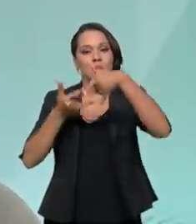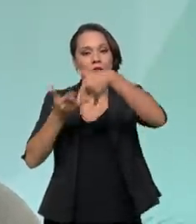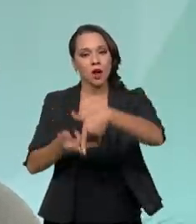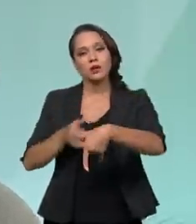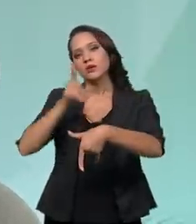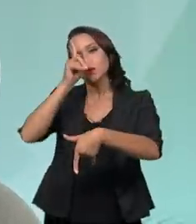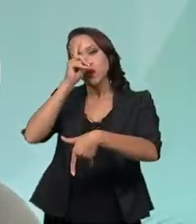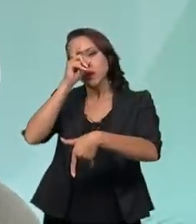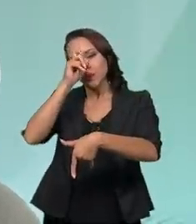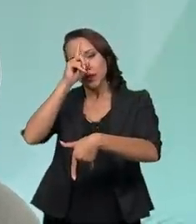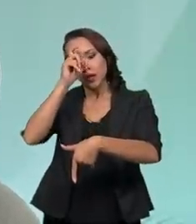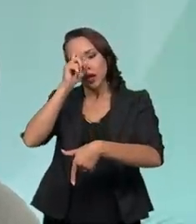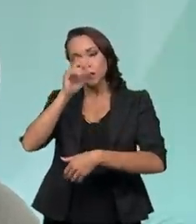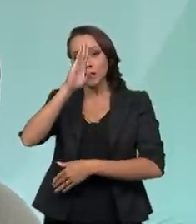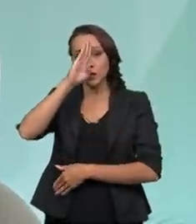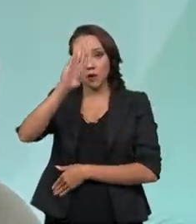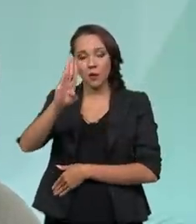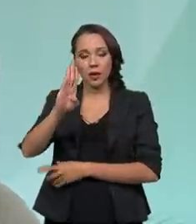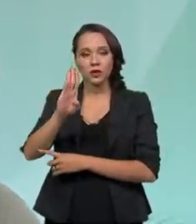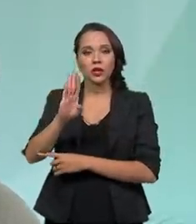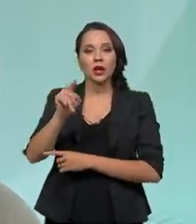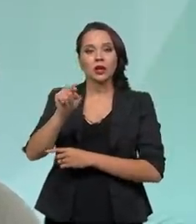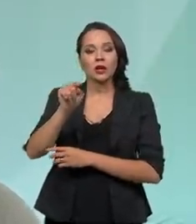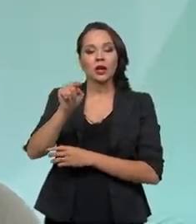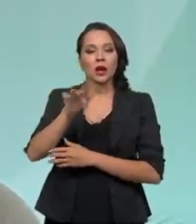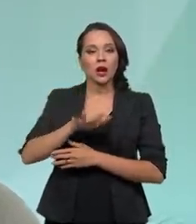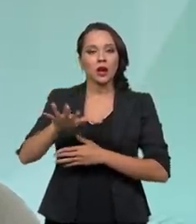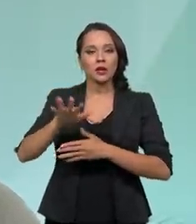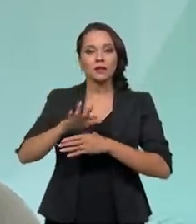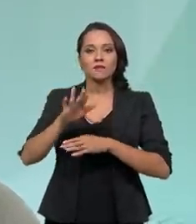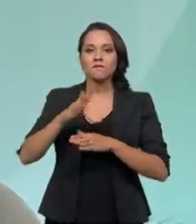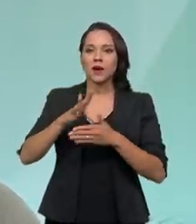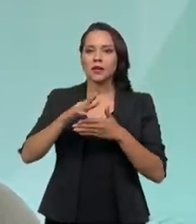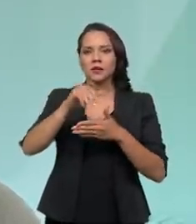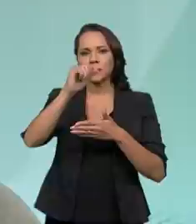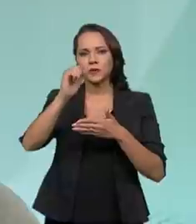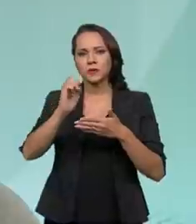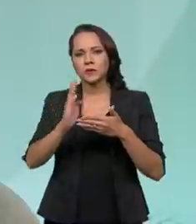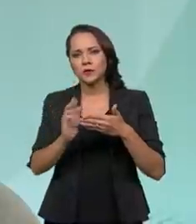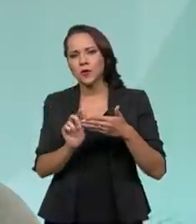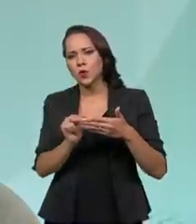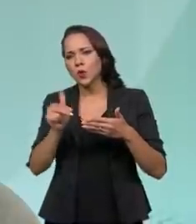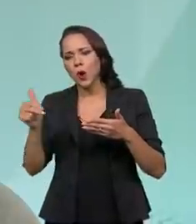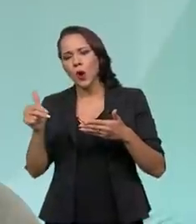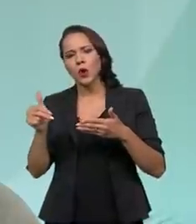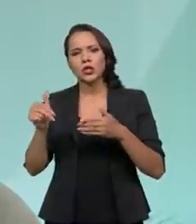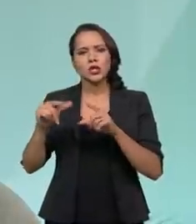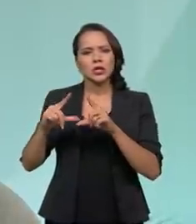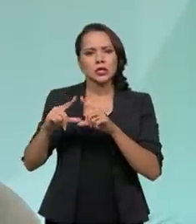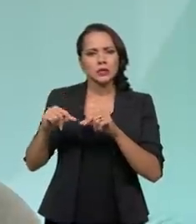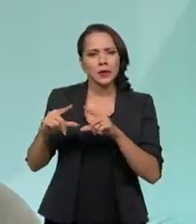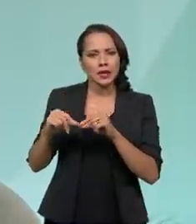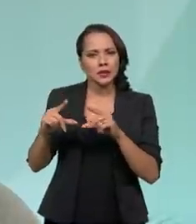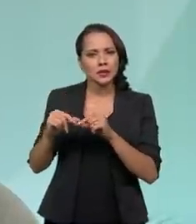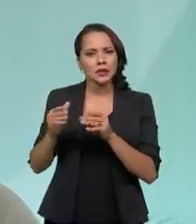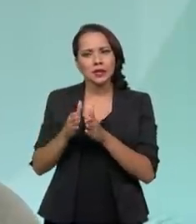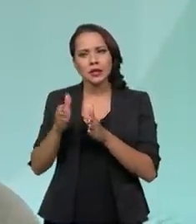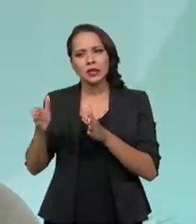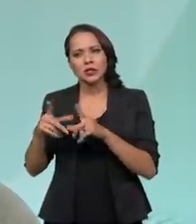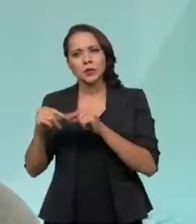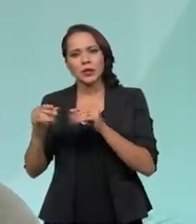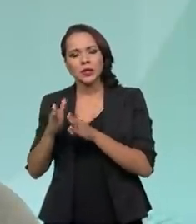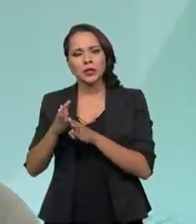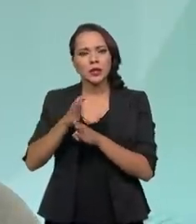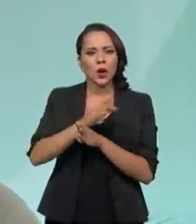hospitais, principalmente na parte mais ao norte de Brasília, aqui do paralelo, Brasília